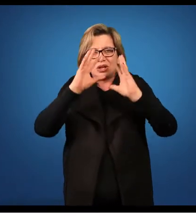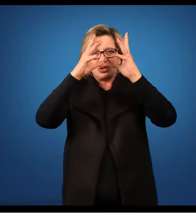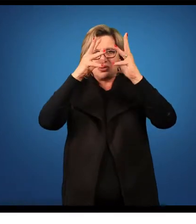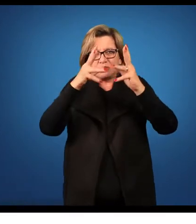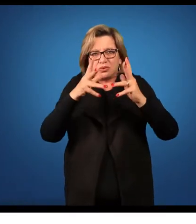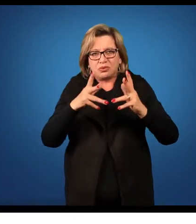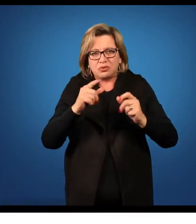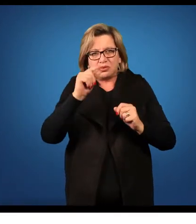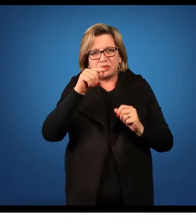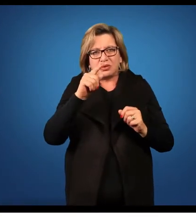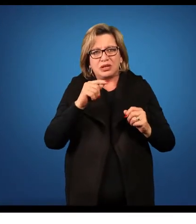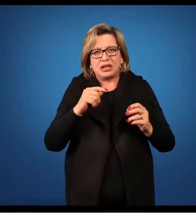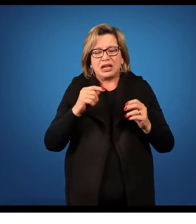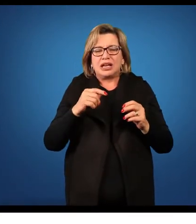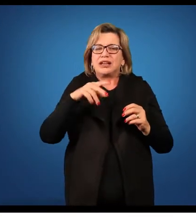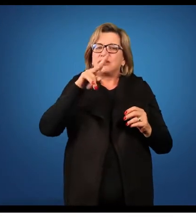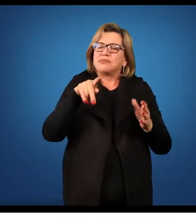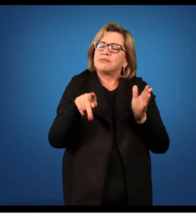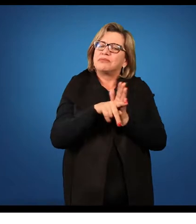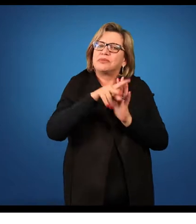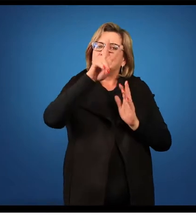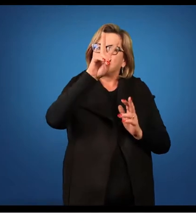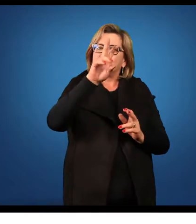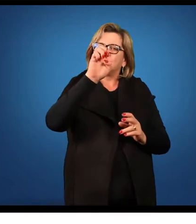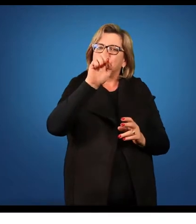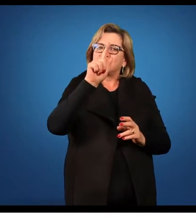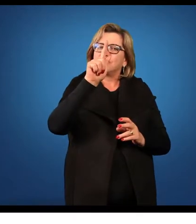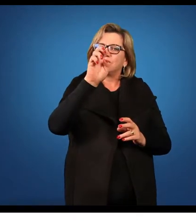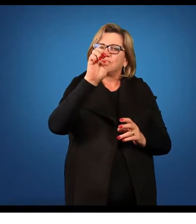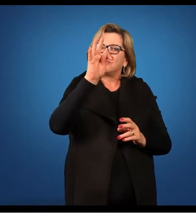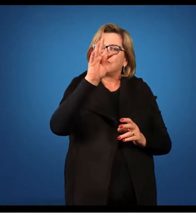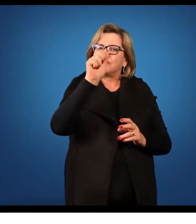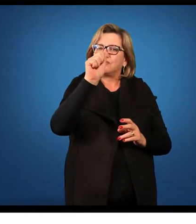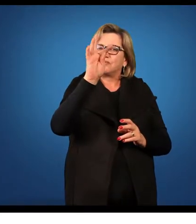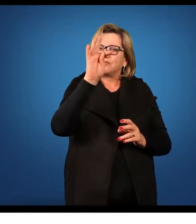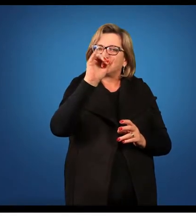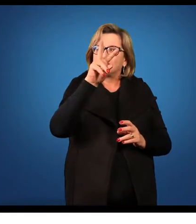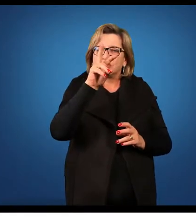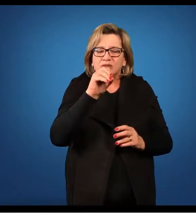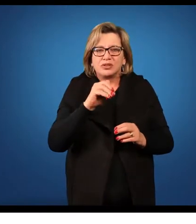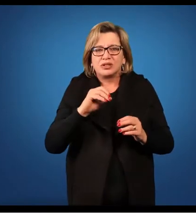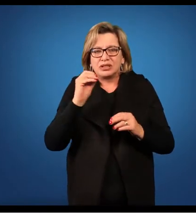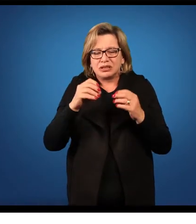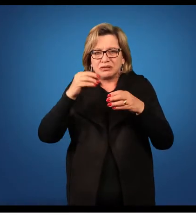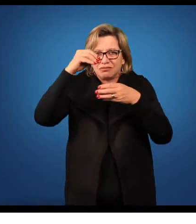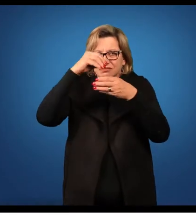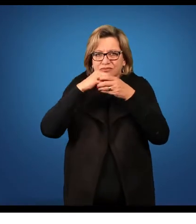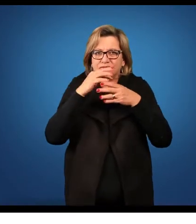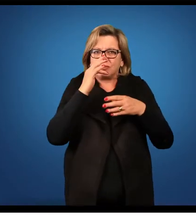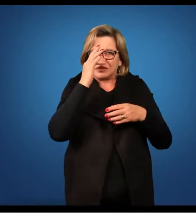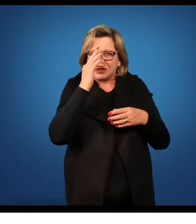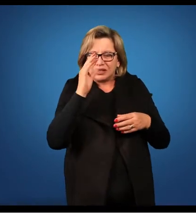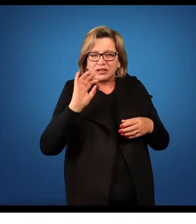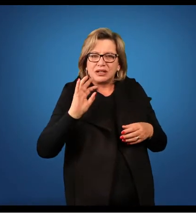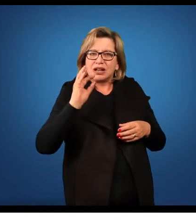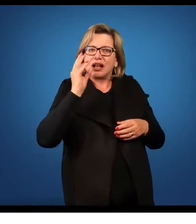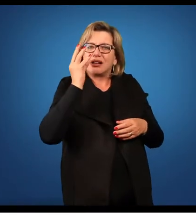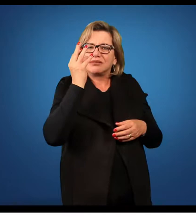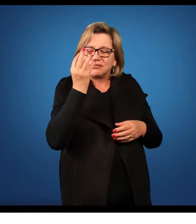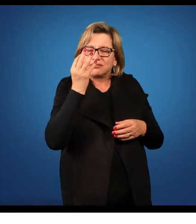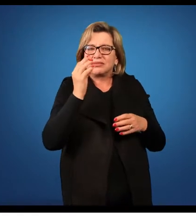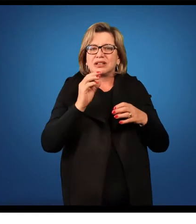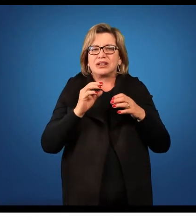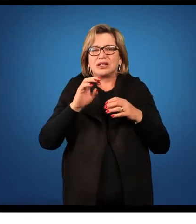o corpo vegetativo do esporófito. Na flor que irá ocorrer a formação dos esporos